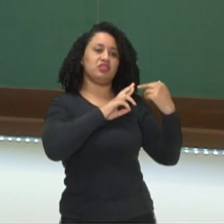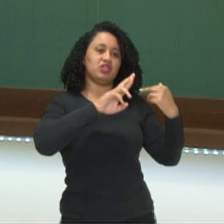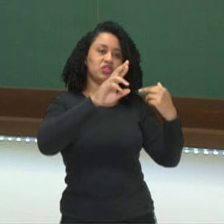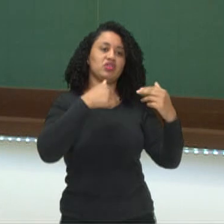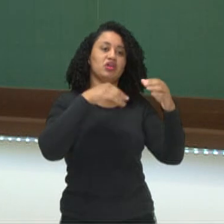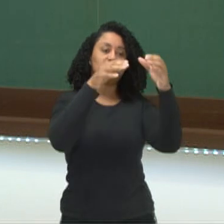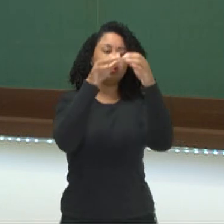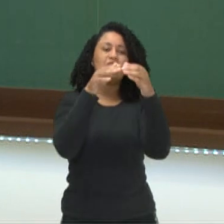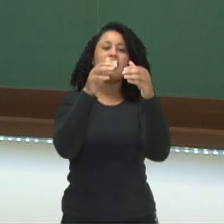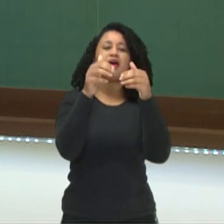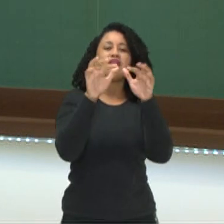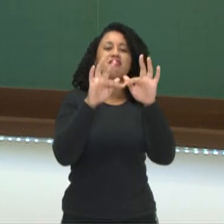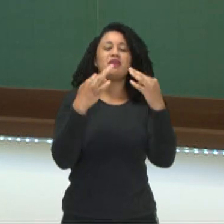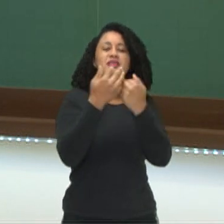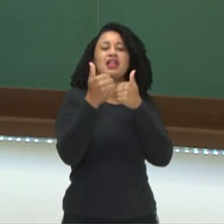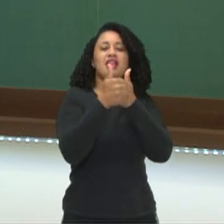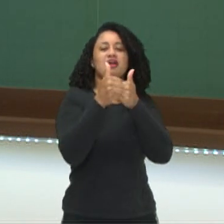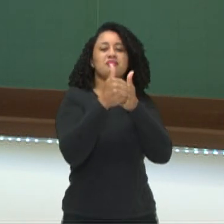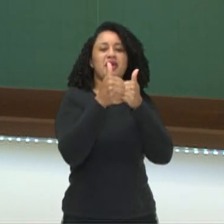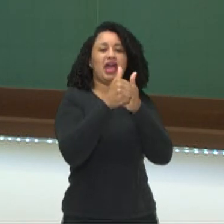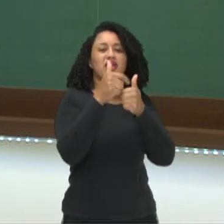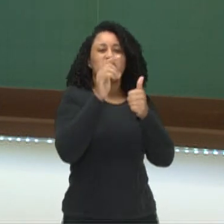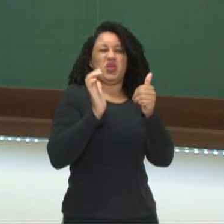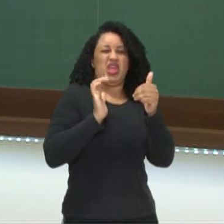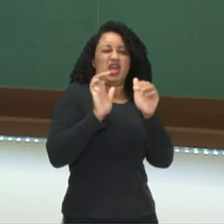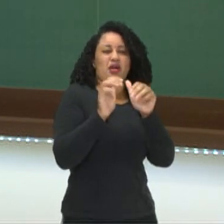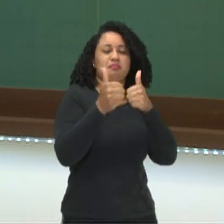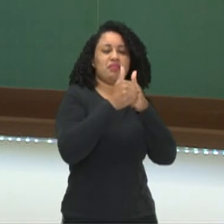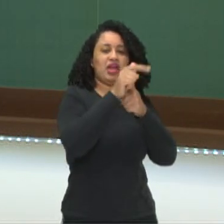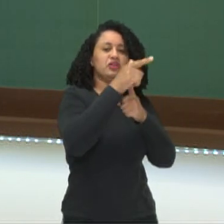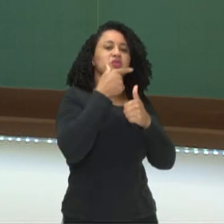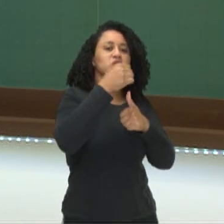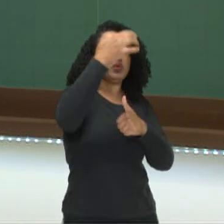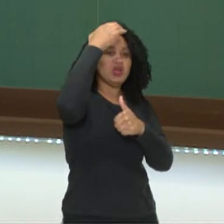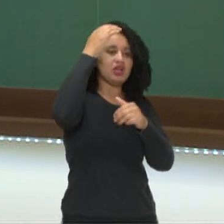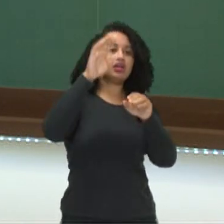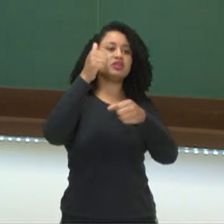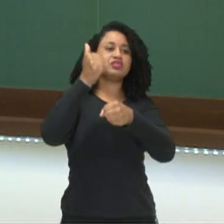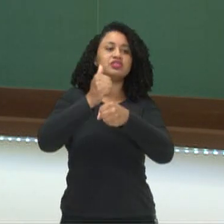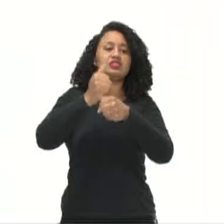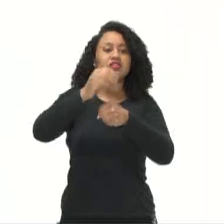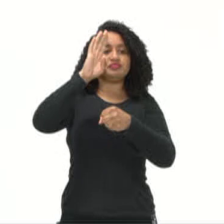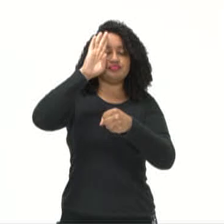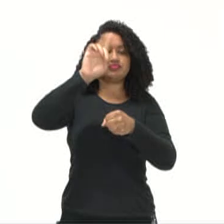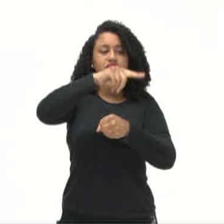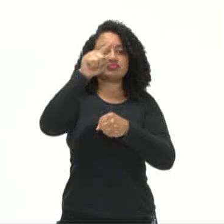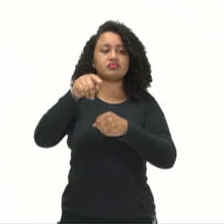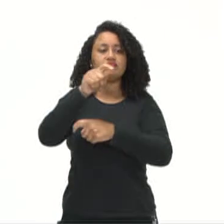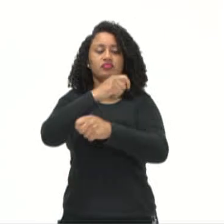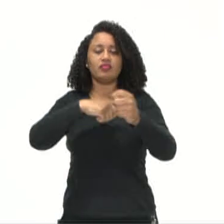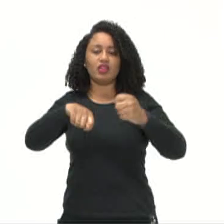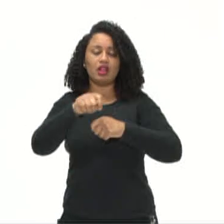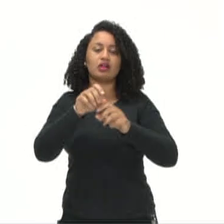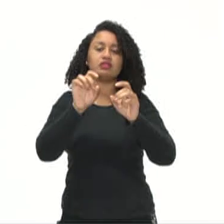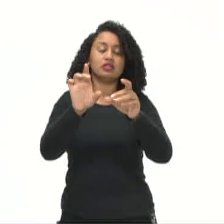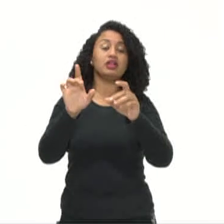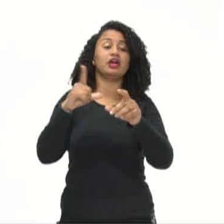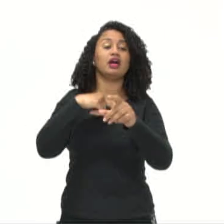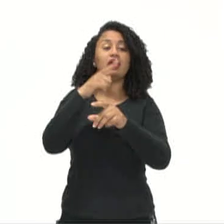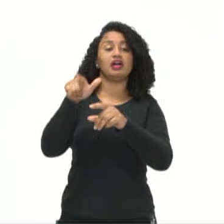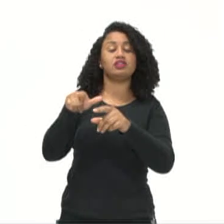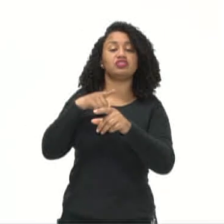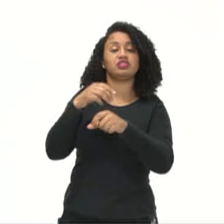famílias próximas ao rei e chefes militares. Depois os comerciantes vinham os